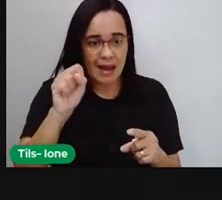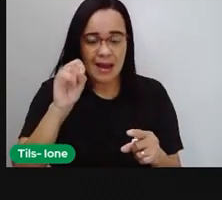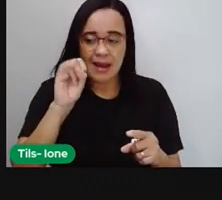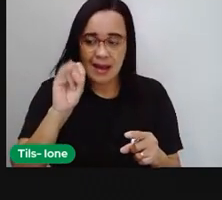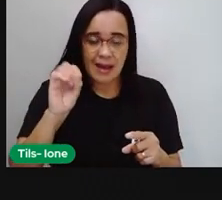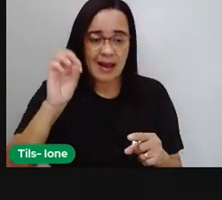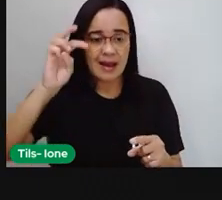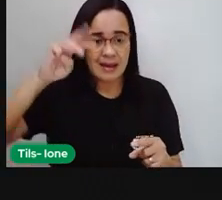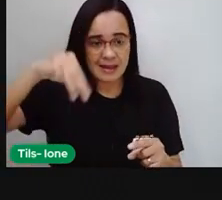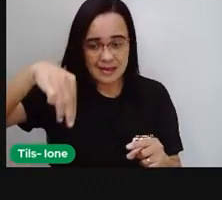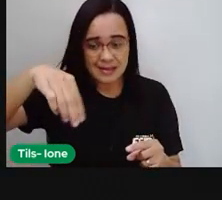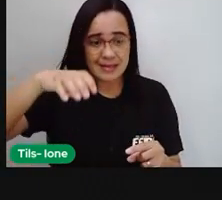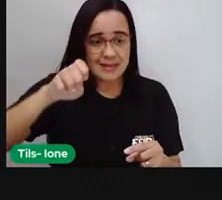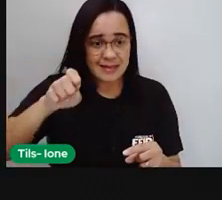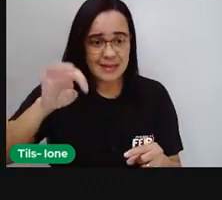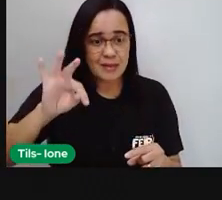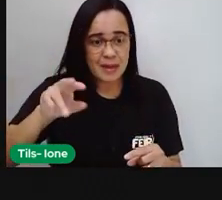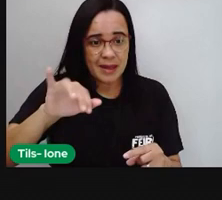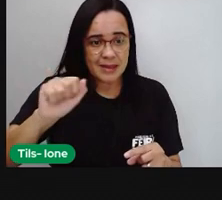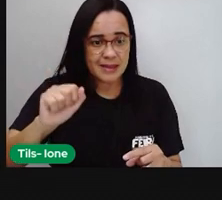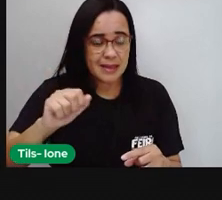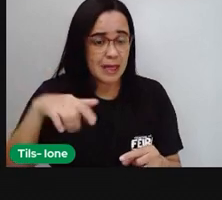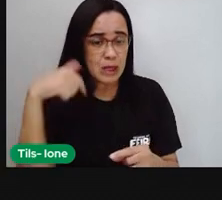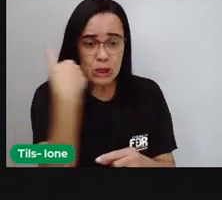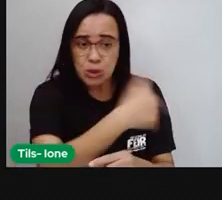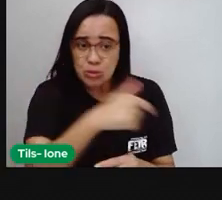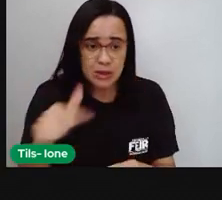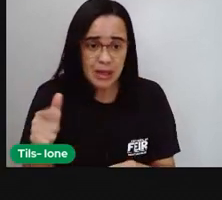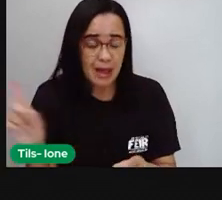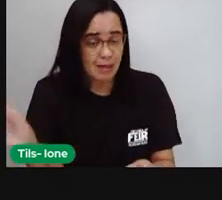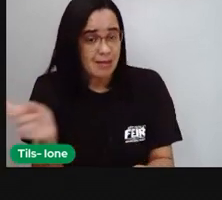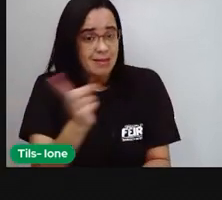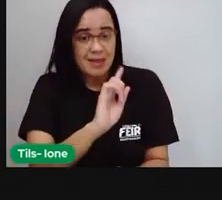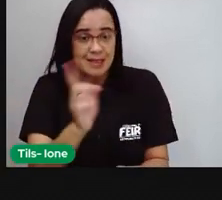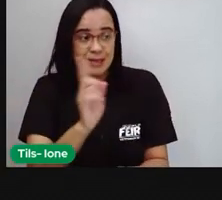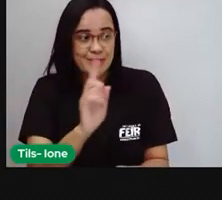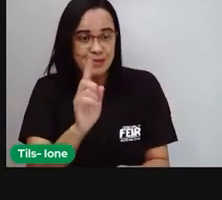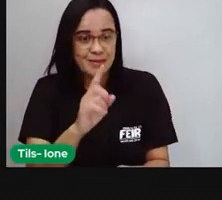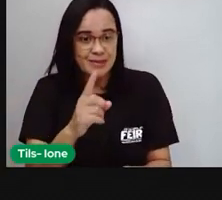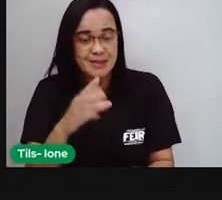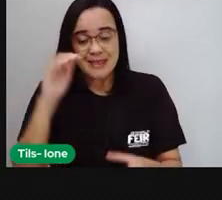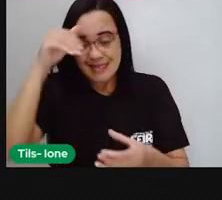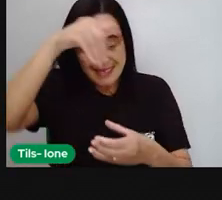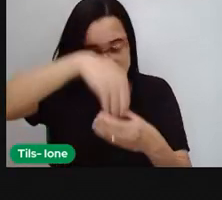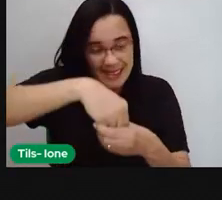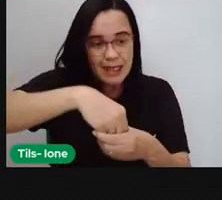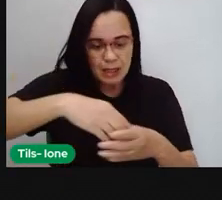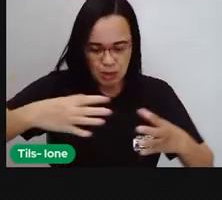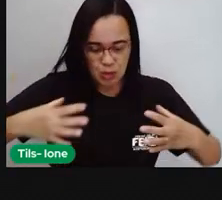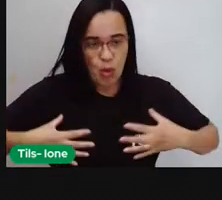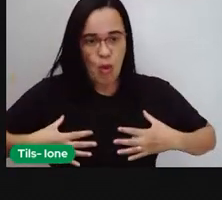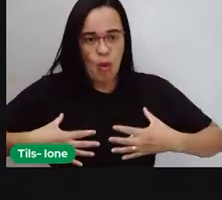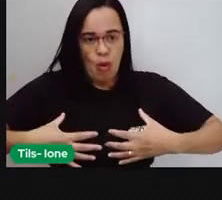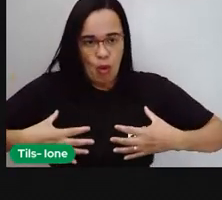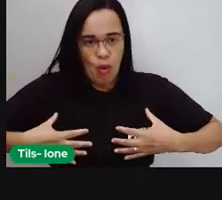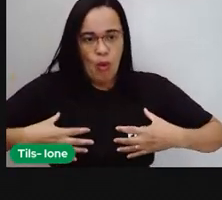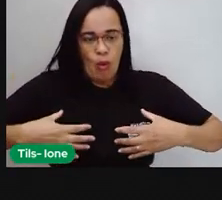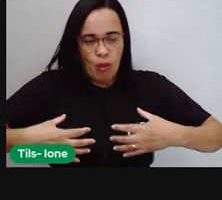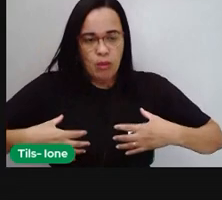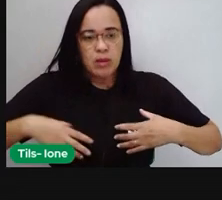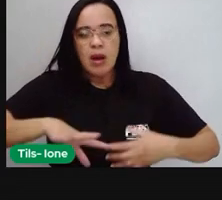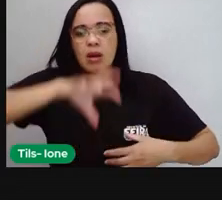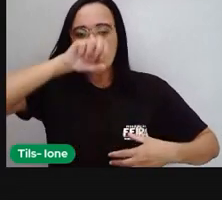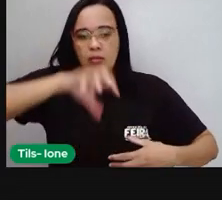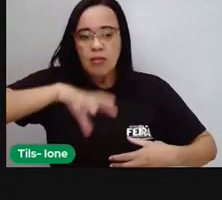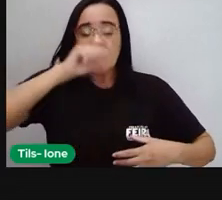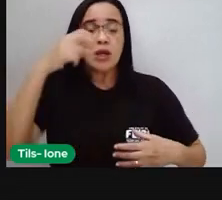simetria. Por mais que nós tenhamos aí dois pulmões, né? Dois rins, a gente percebe